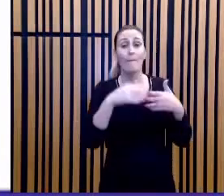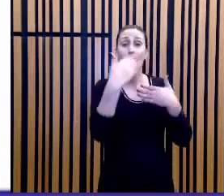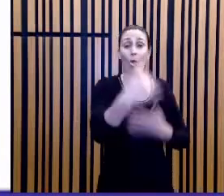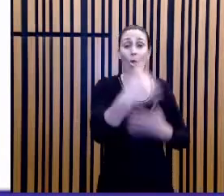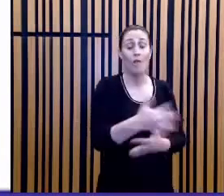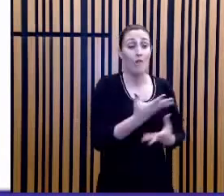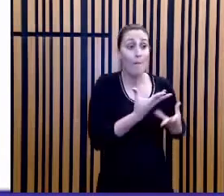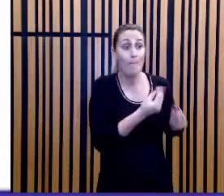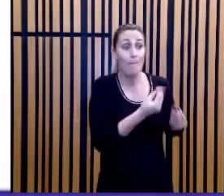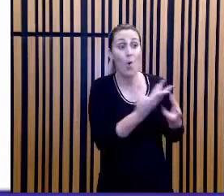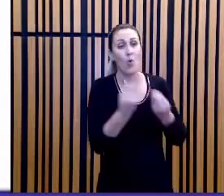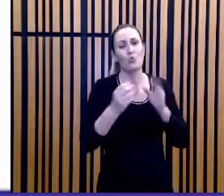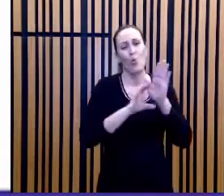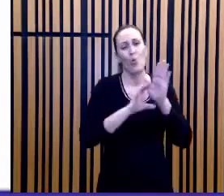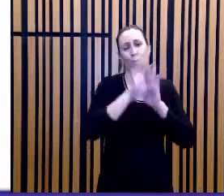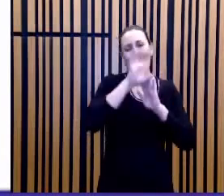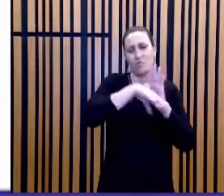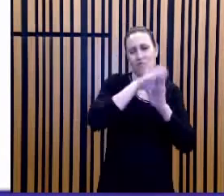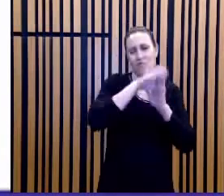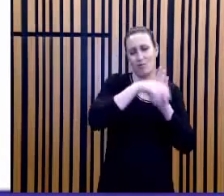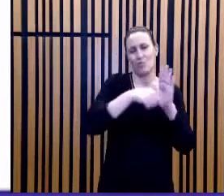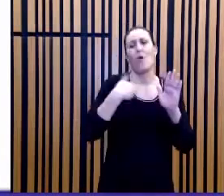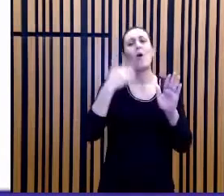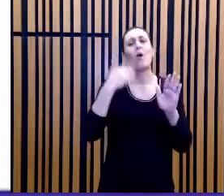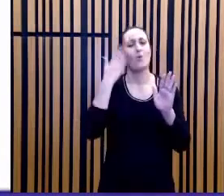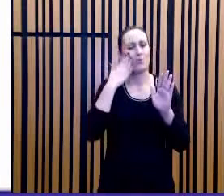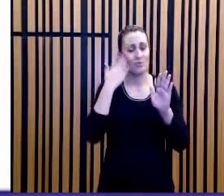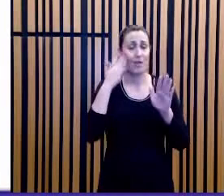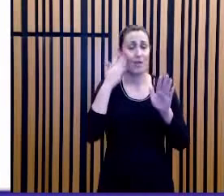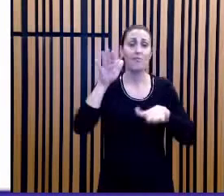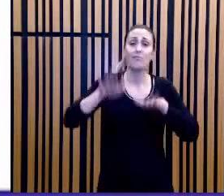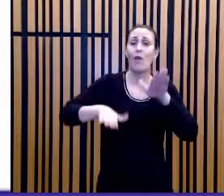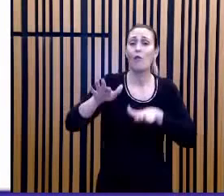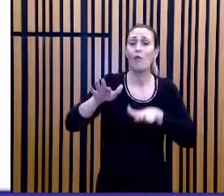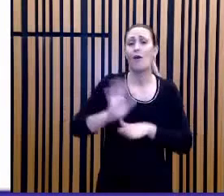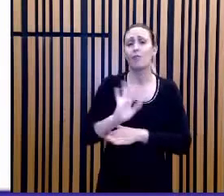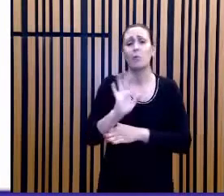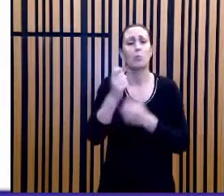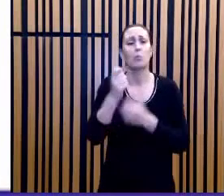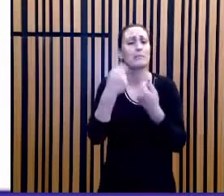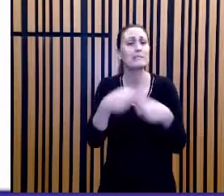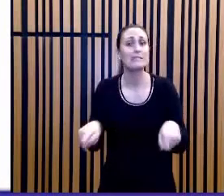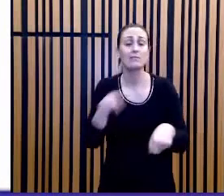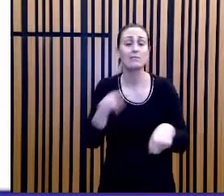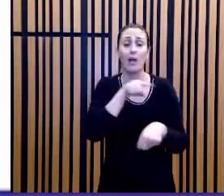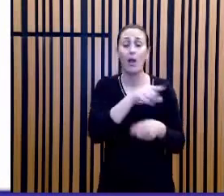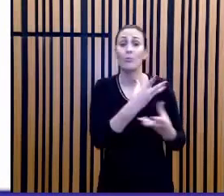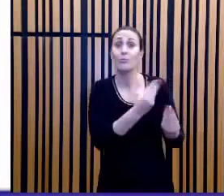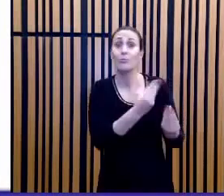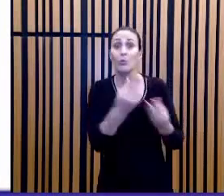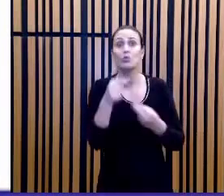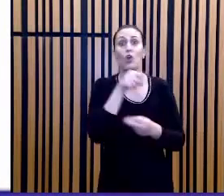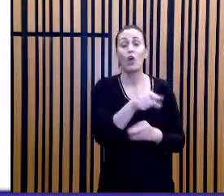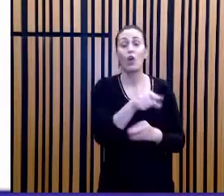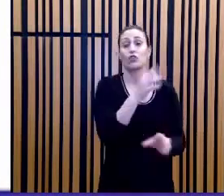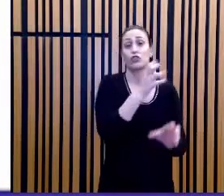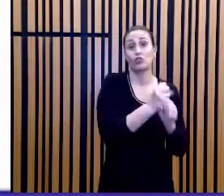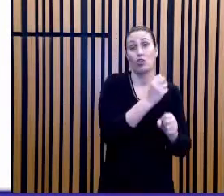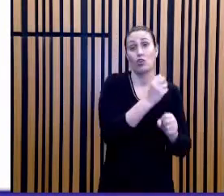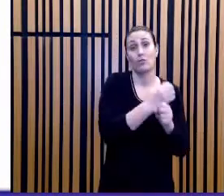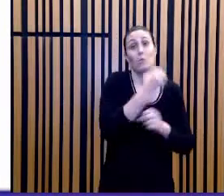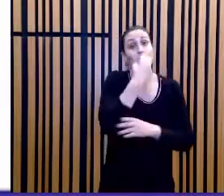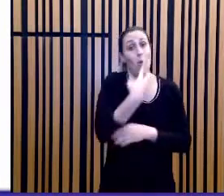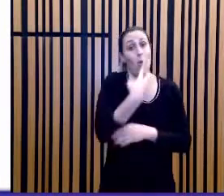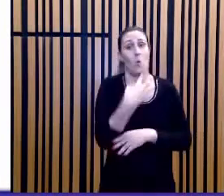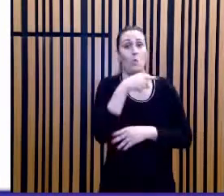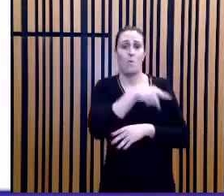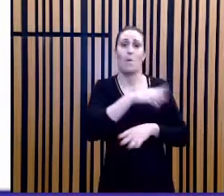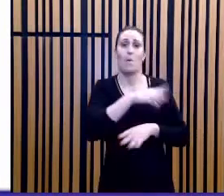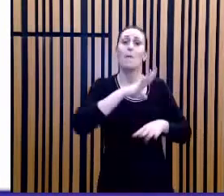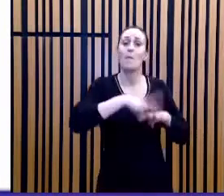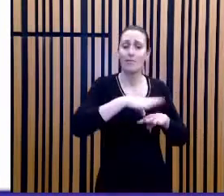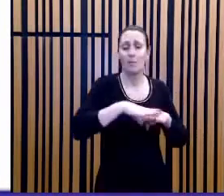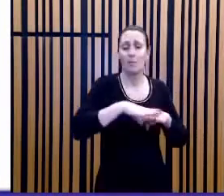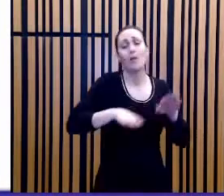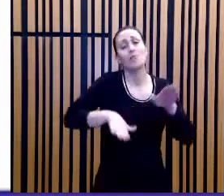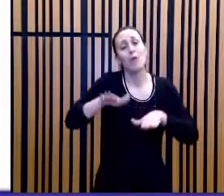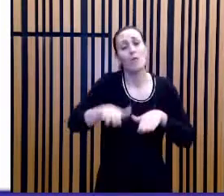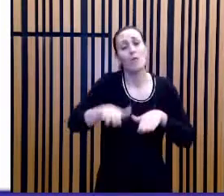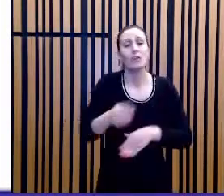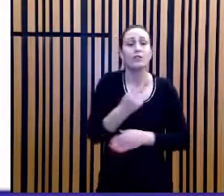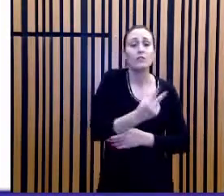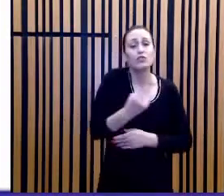nebuloso. Talvez você não precise de muitas questões numericamente falando para conquistar uma boa nota em matemática. Talvez com 22,